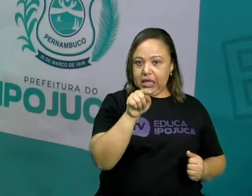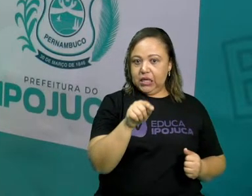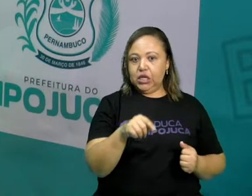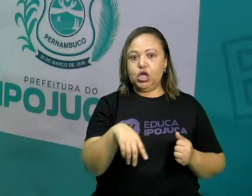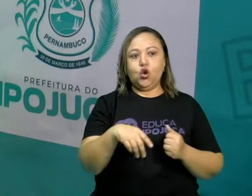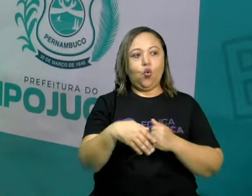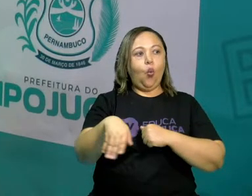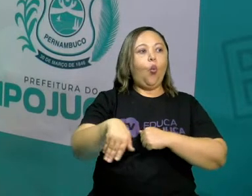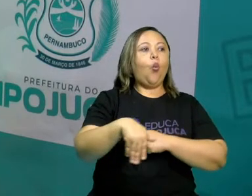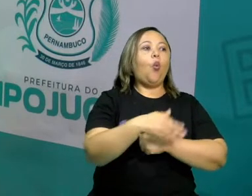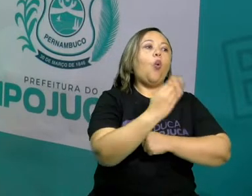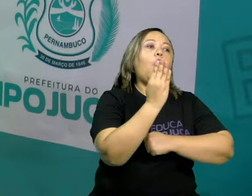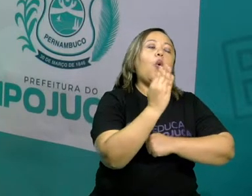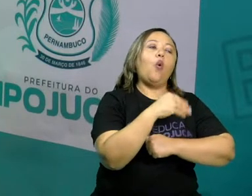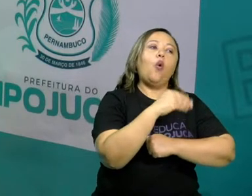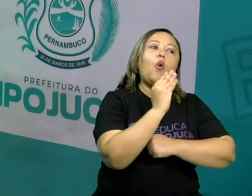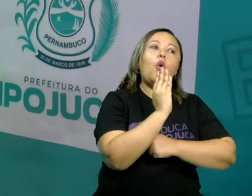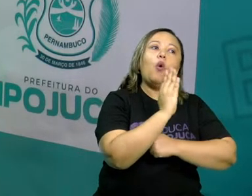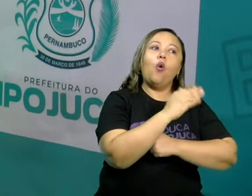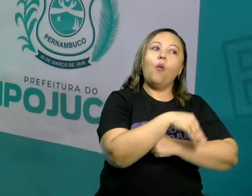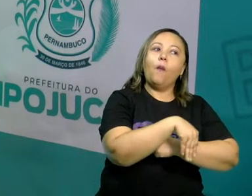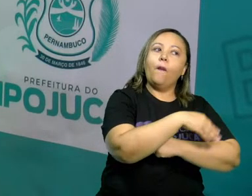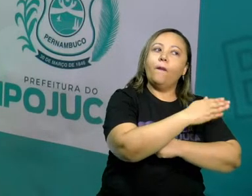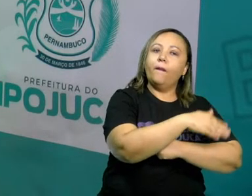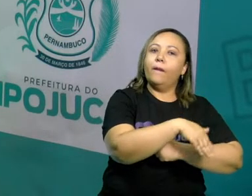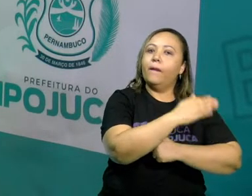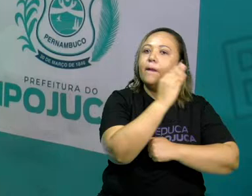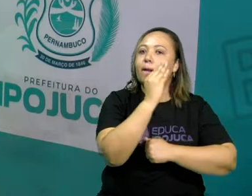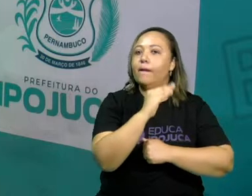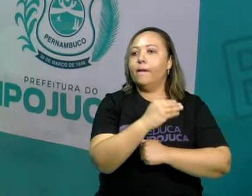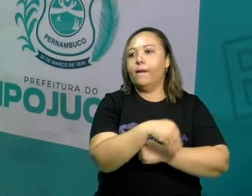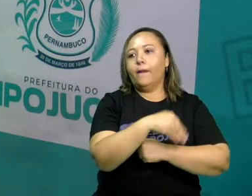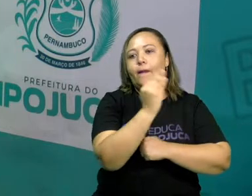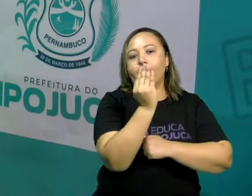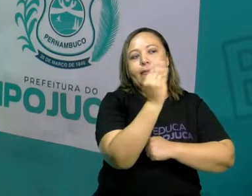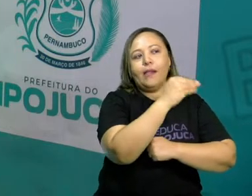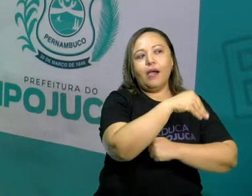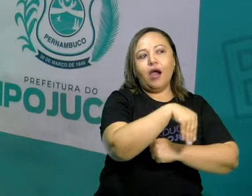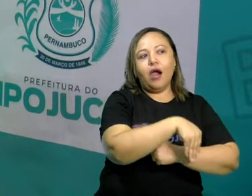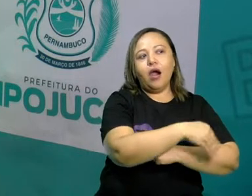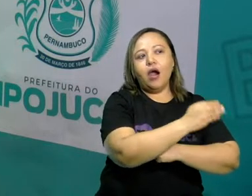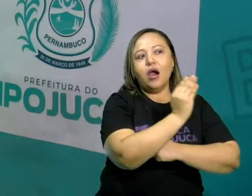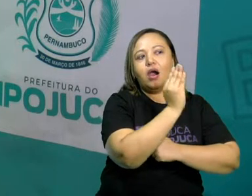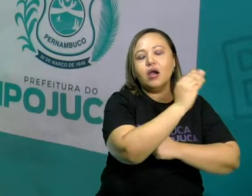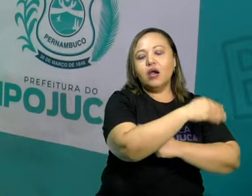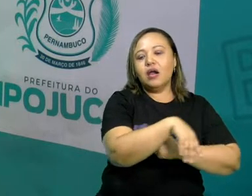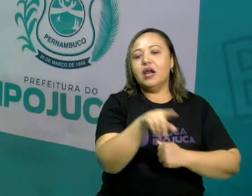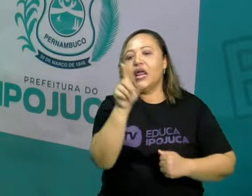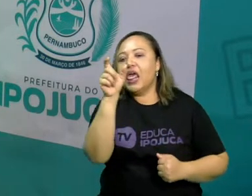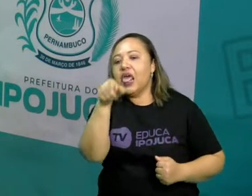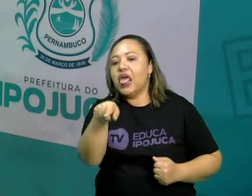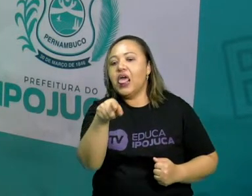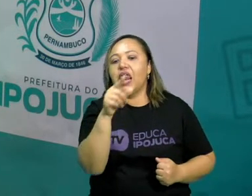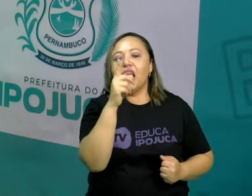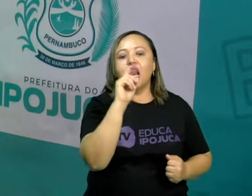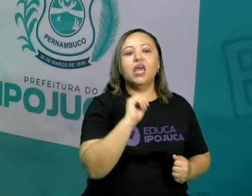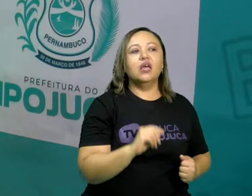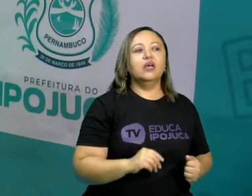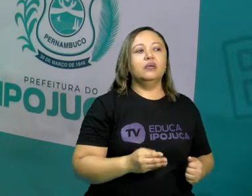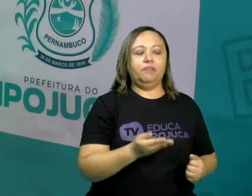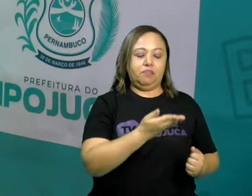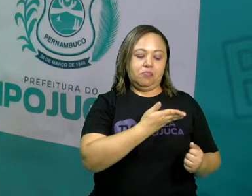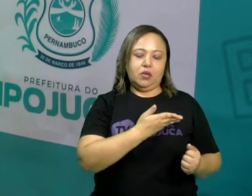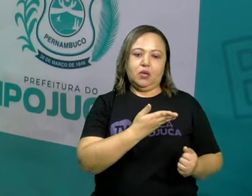o golfinho, entendeu. Quando ele falou, você conhece ele? Ele é um dos meus melhores amigos. O macaco disse,